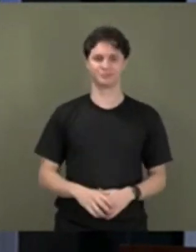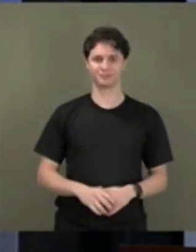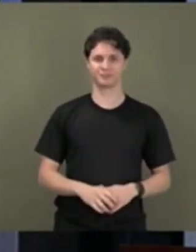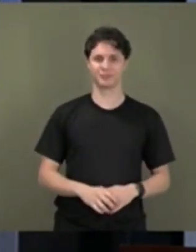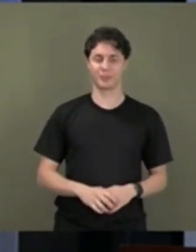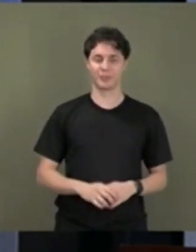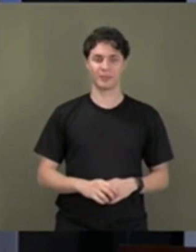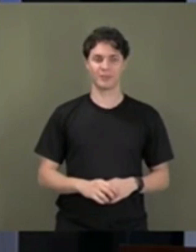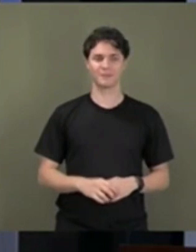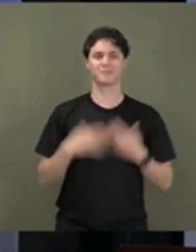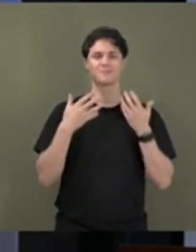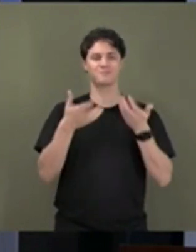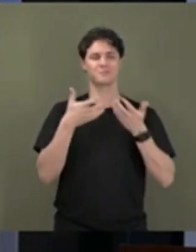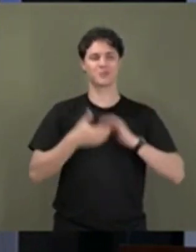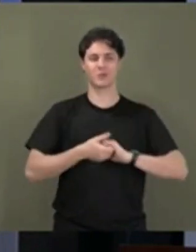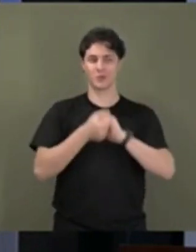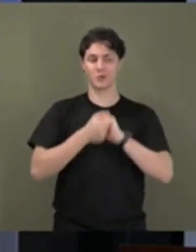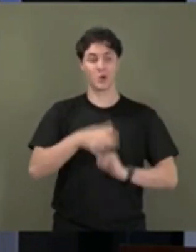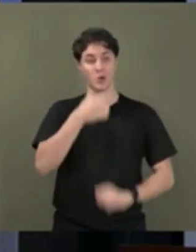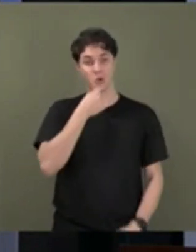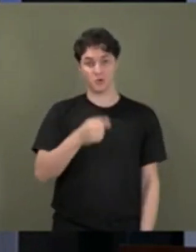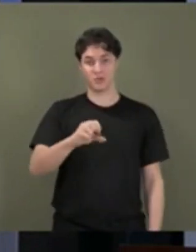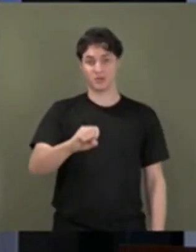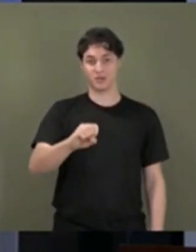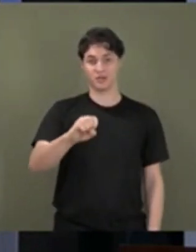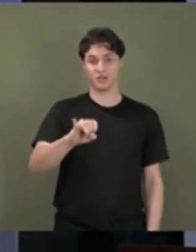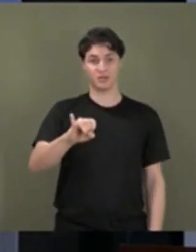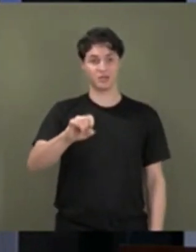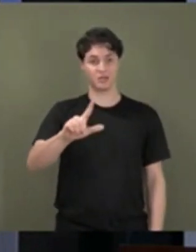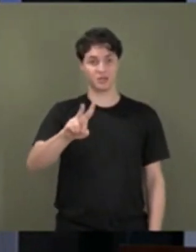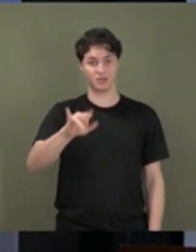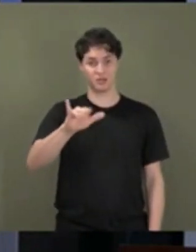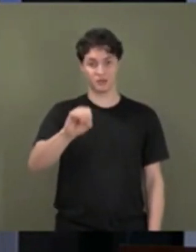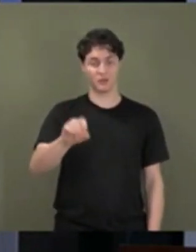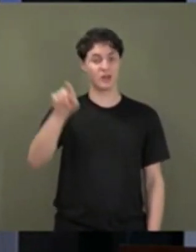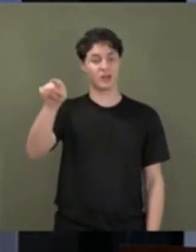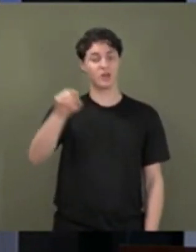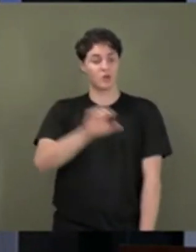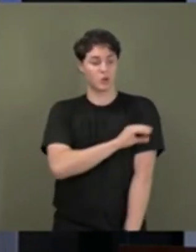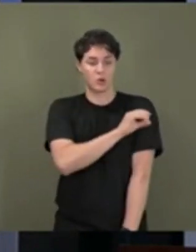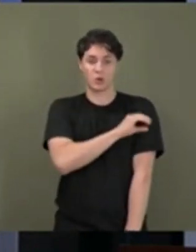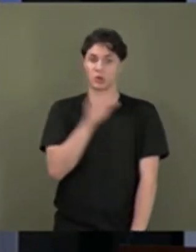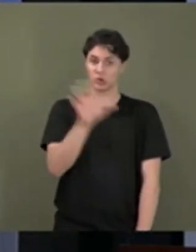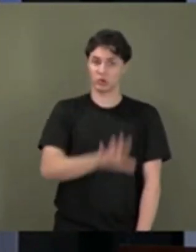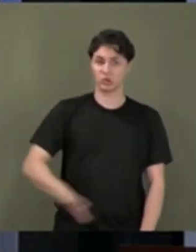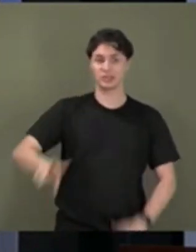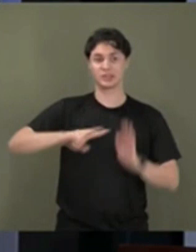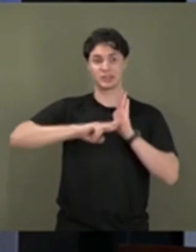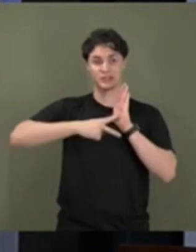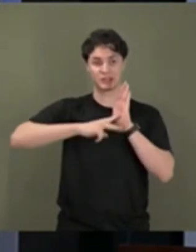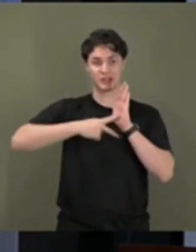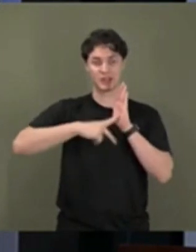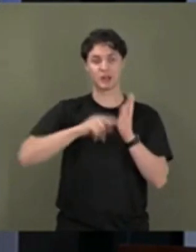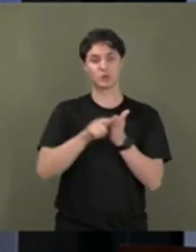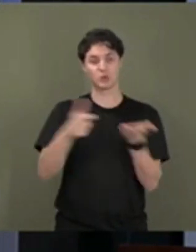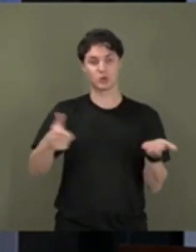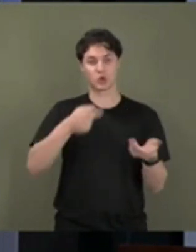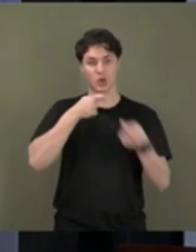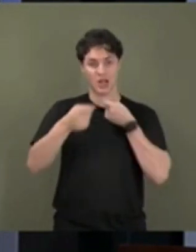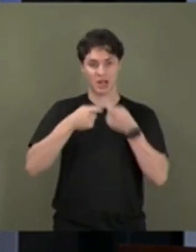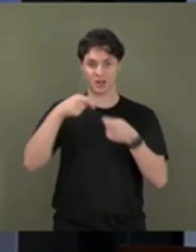Quero cumprimentar o Silvio, que é o coordenador-geral do Sindicato de Jornalistas aqui do Distrito Federal.